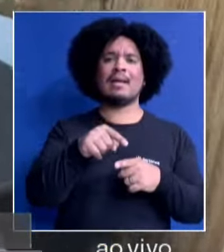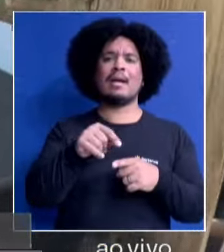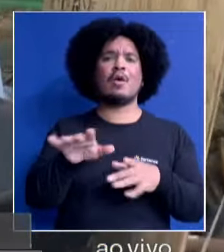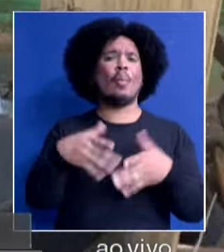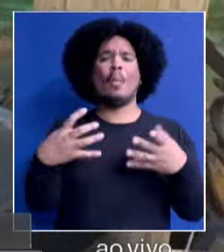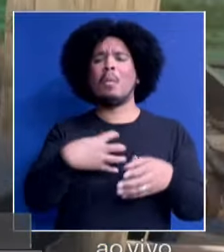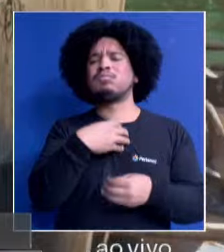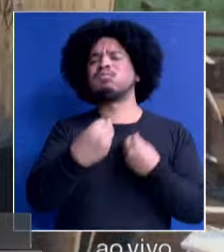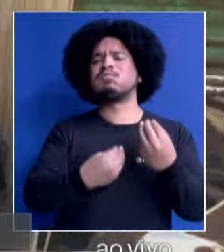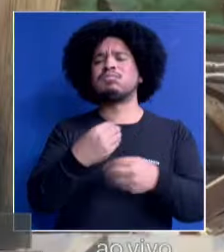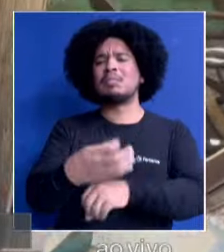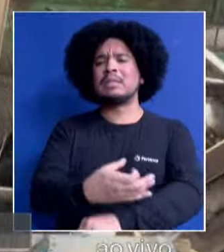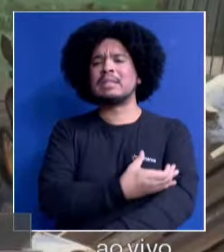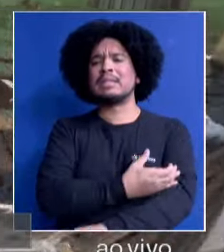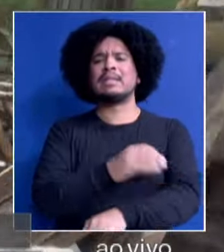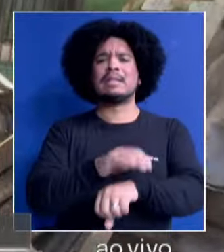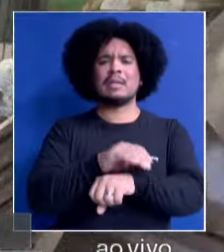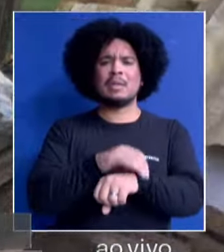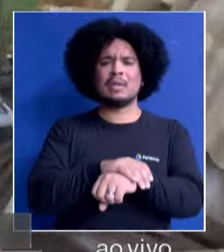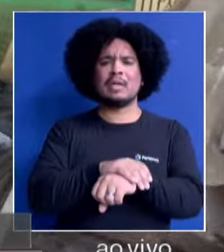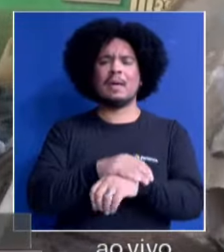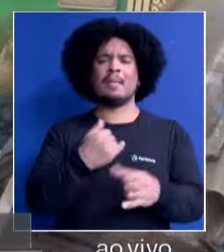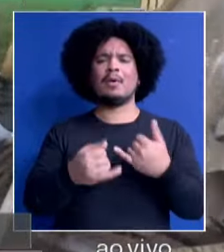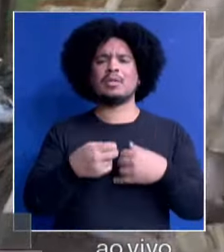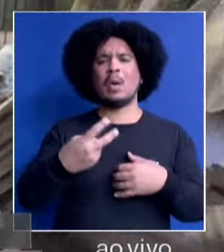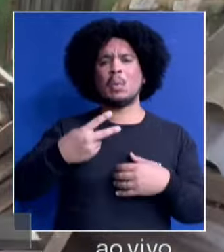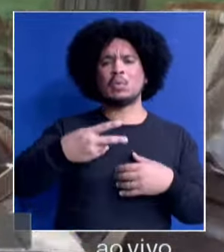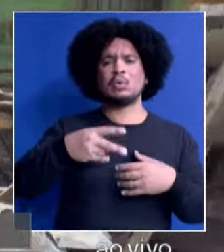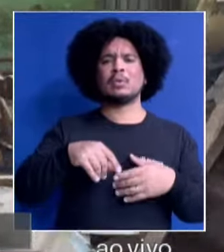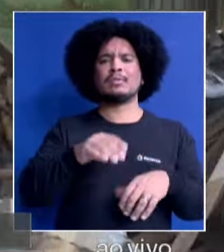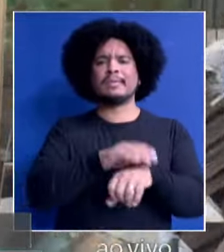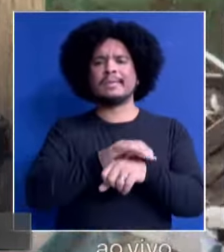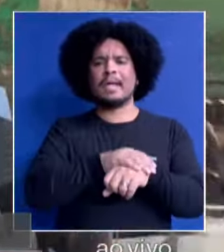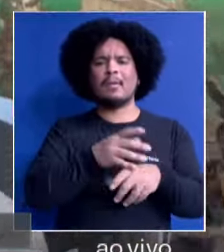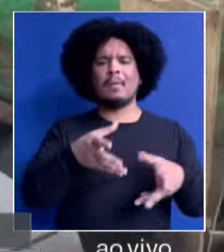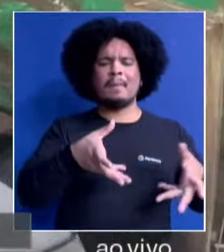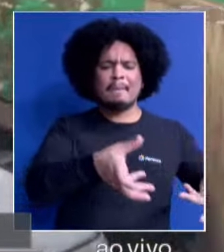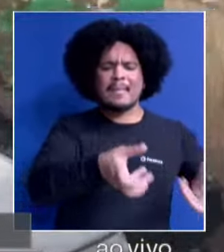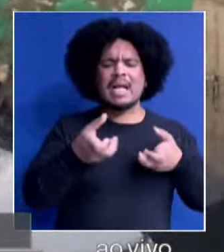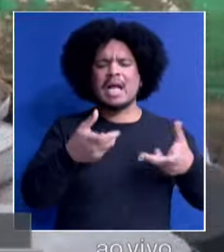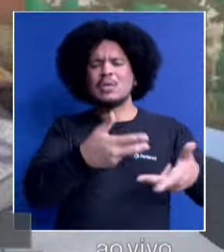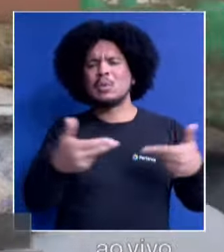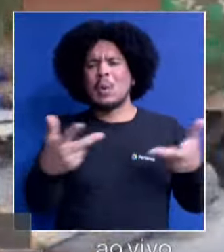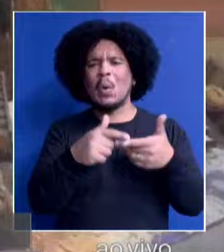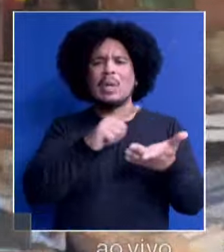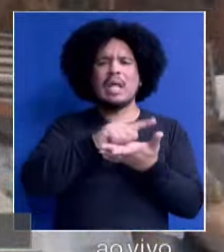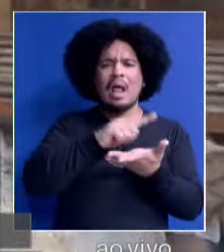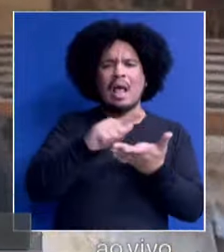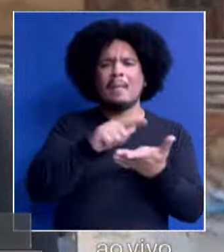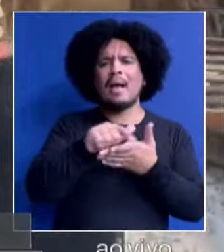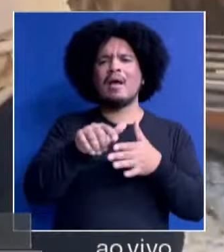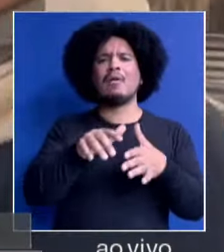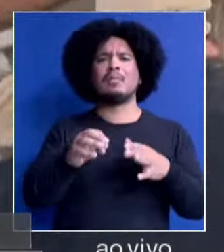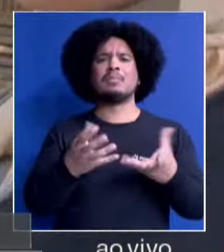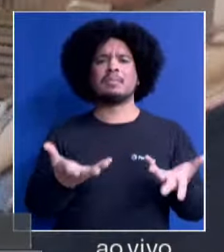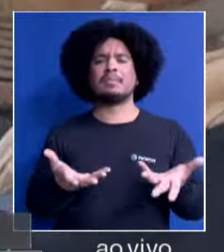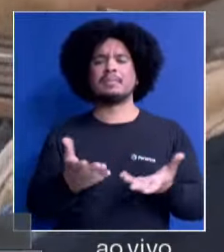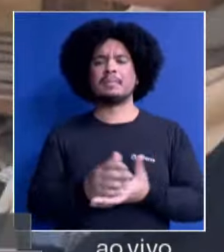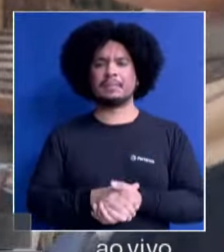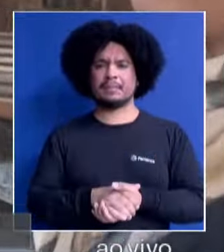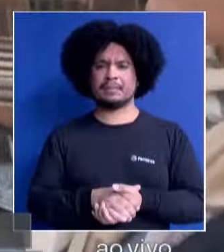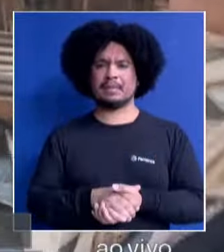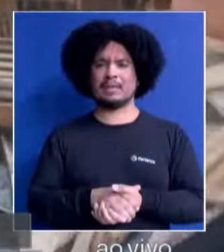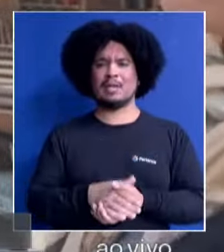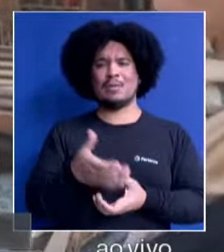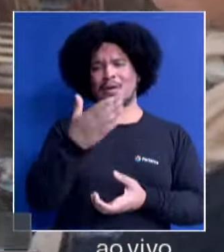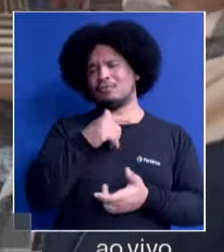sentimento que fica quando... Nesse segundo momento de retirada, né? De limpeza nesse mutirão agora aqui? Eu